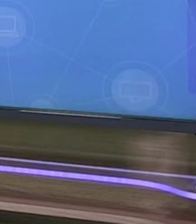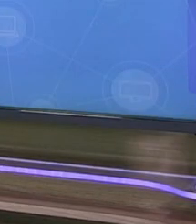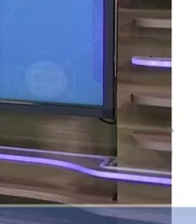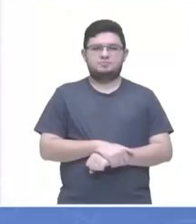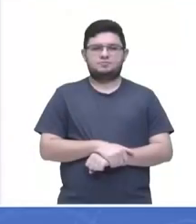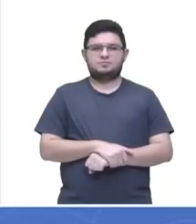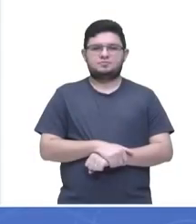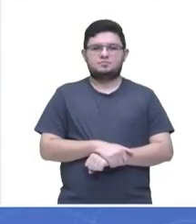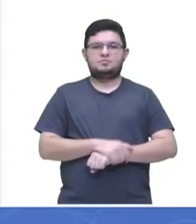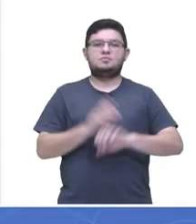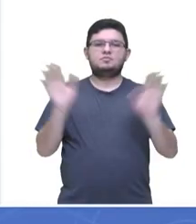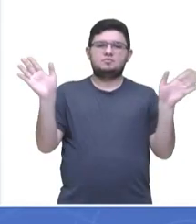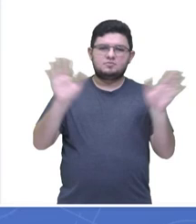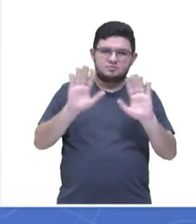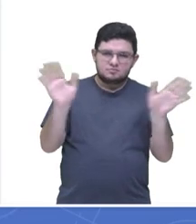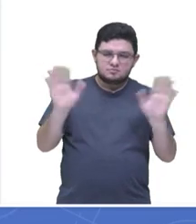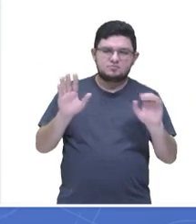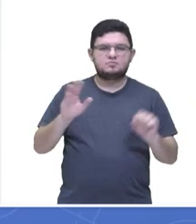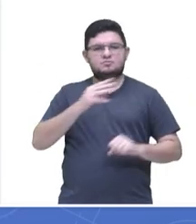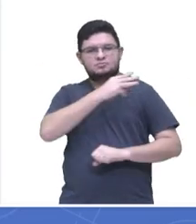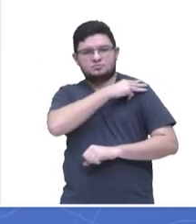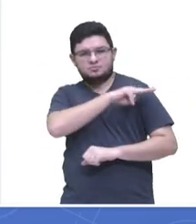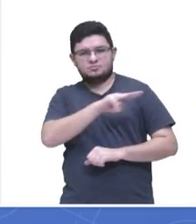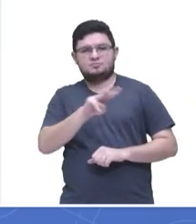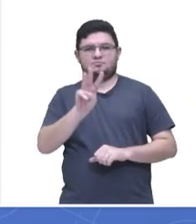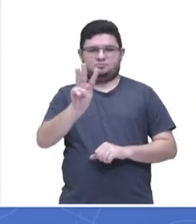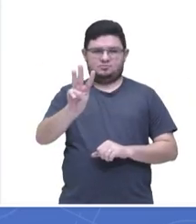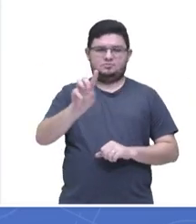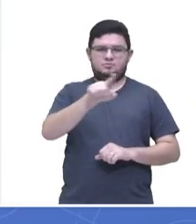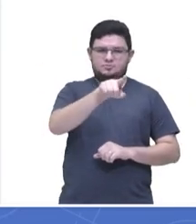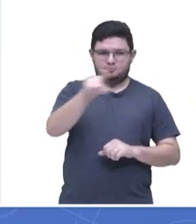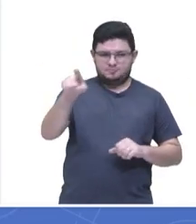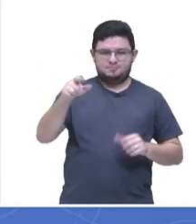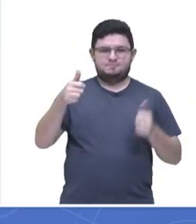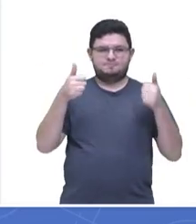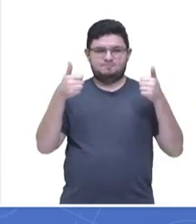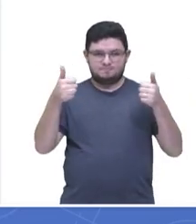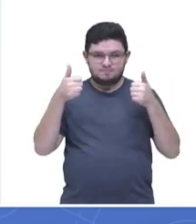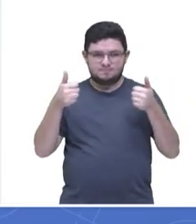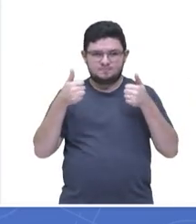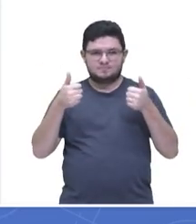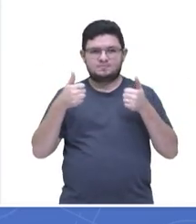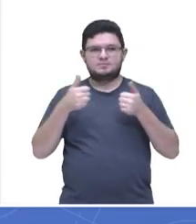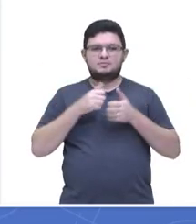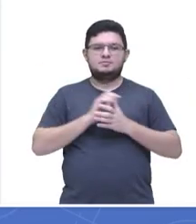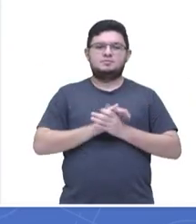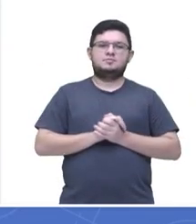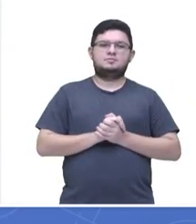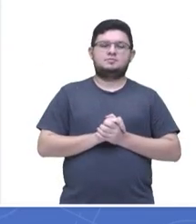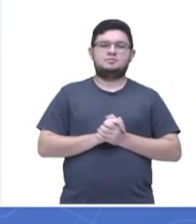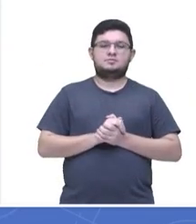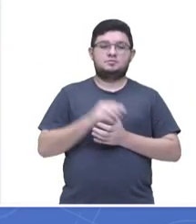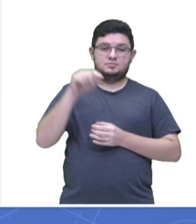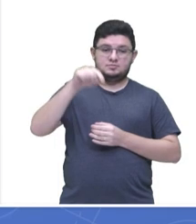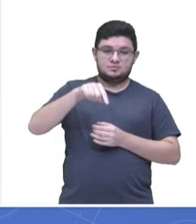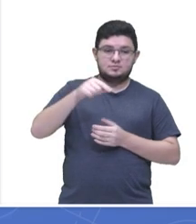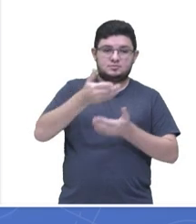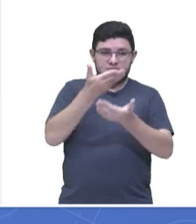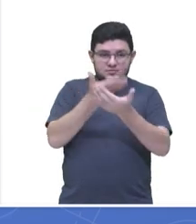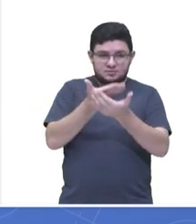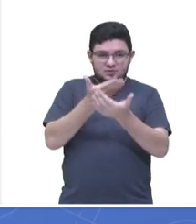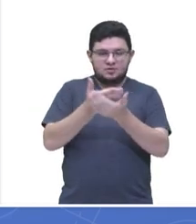Olá, turma da Terceira Série do Ensino Médio. Vamos aqui, então, com a nossa aula do